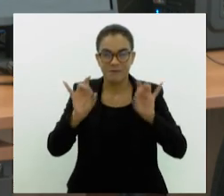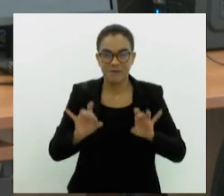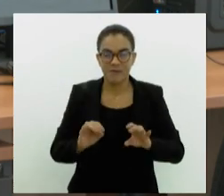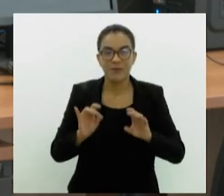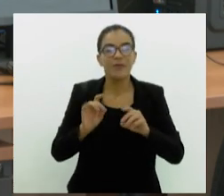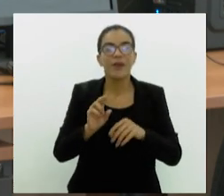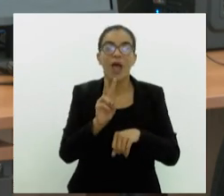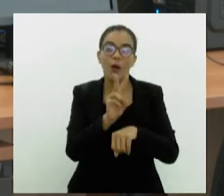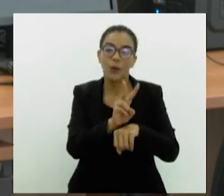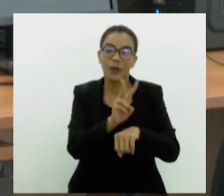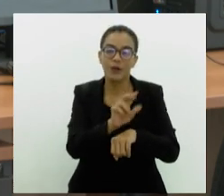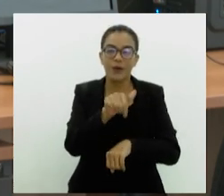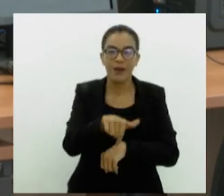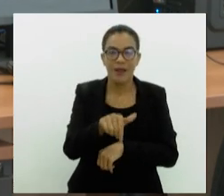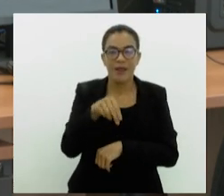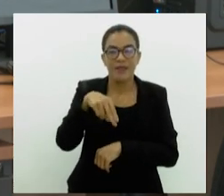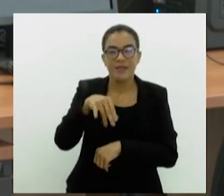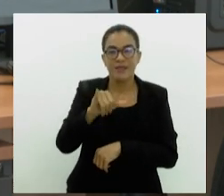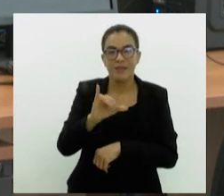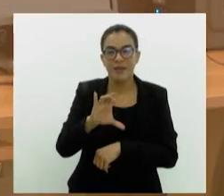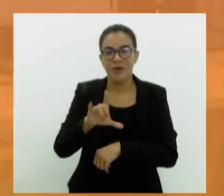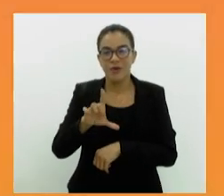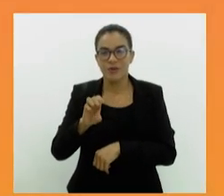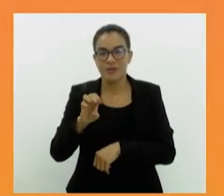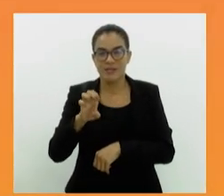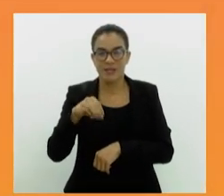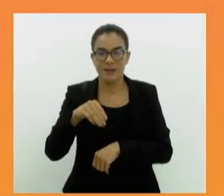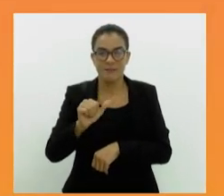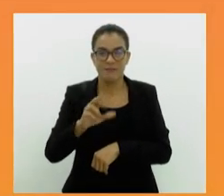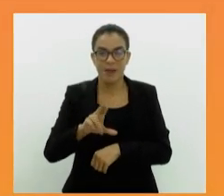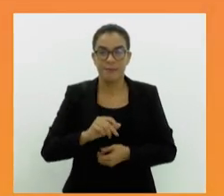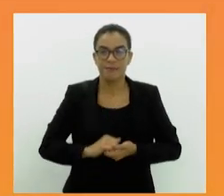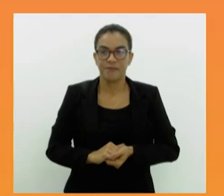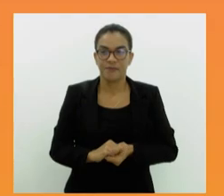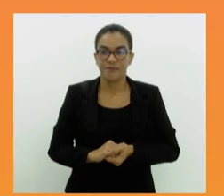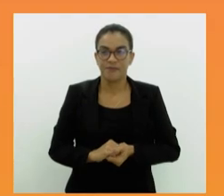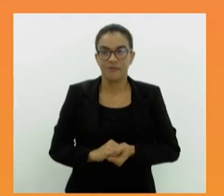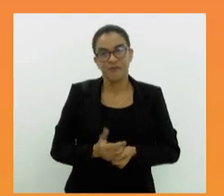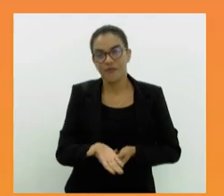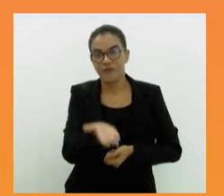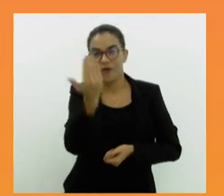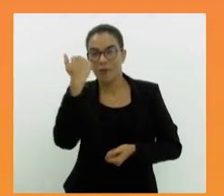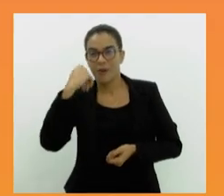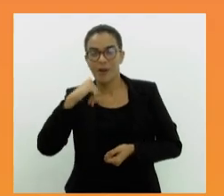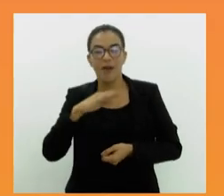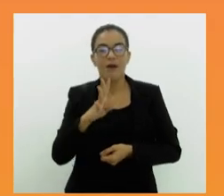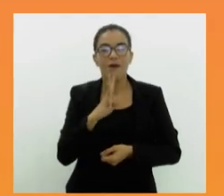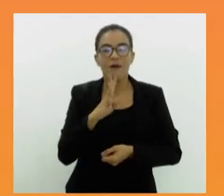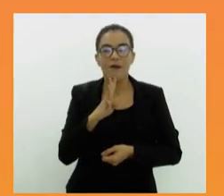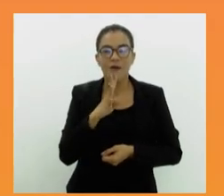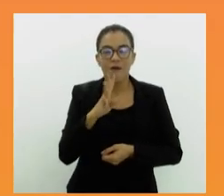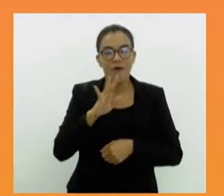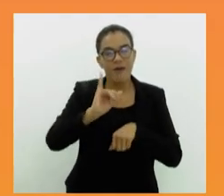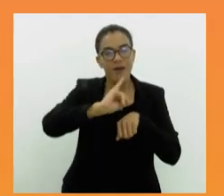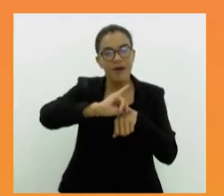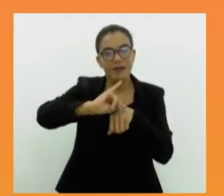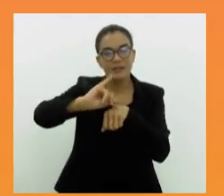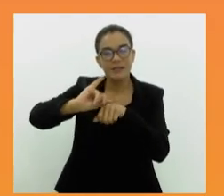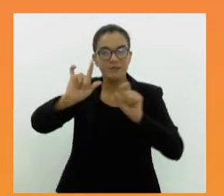curadoria é de Nilcemar Nogueira. Vamos lá hoje conhecer a exposição